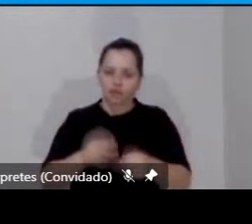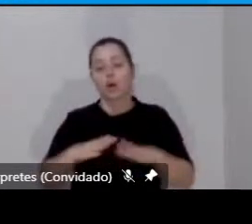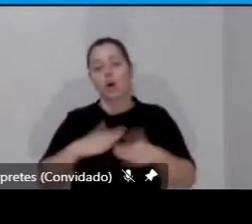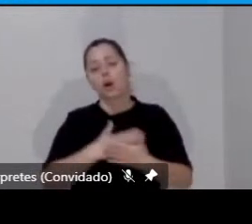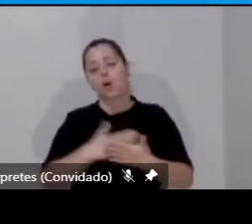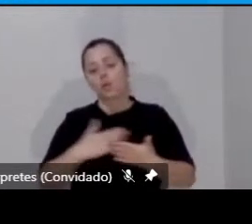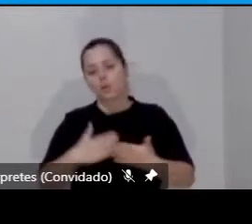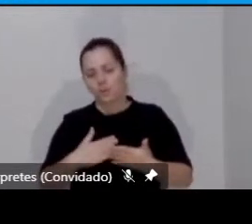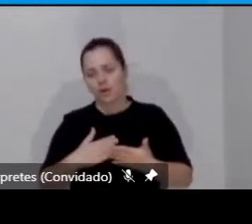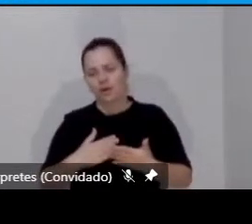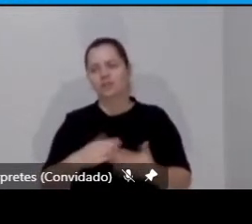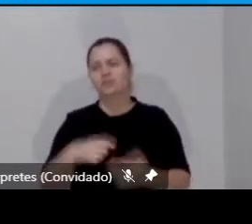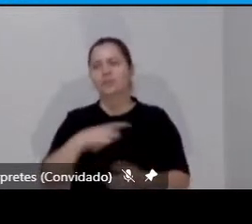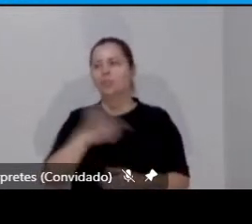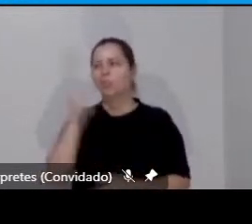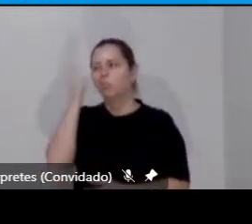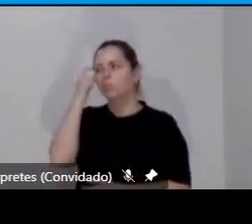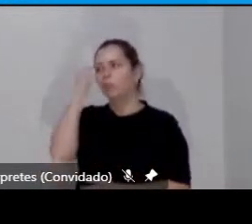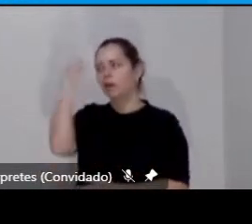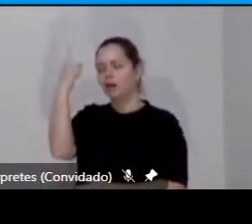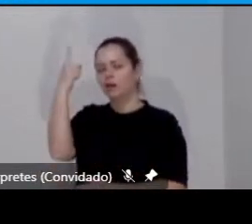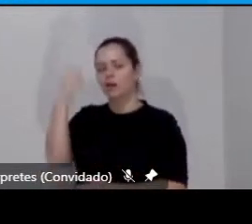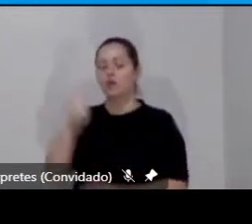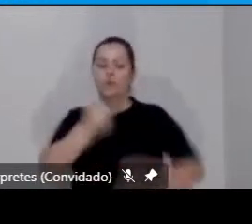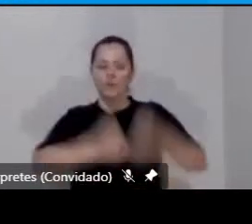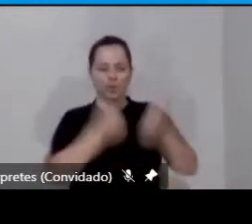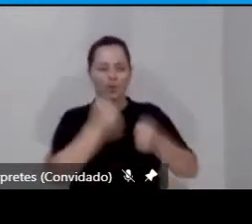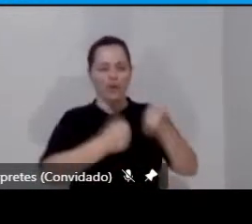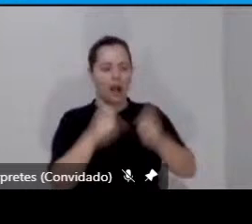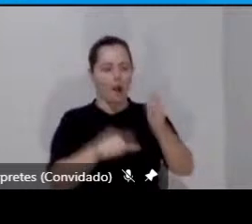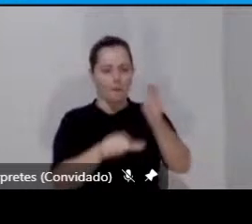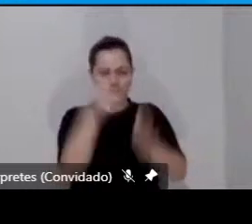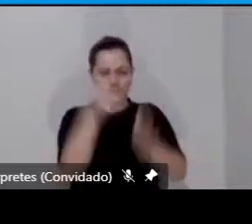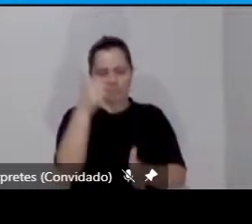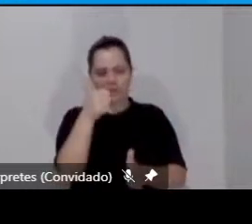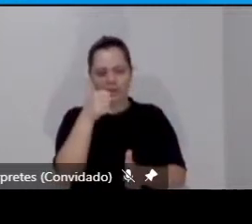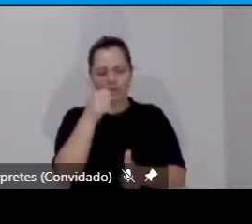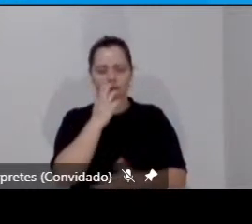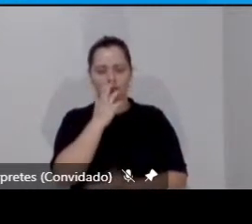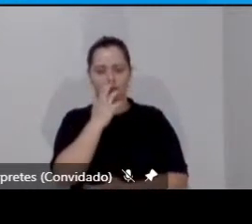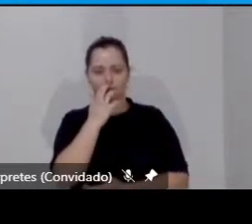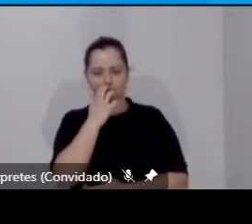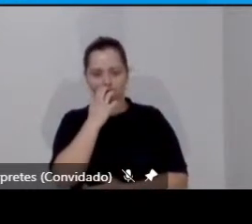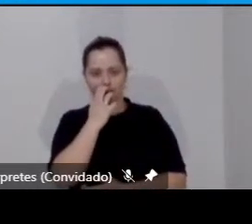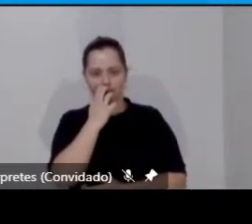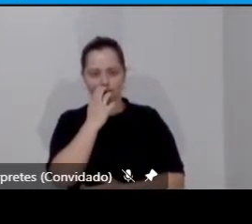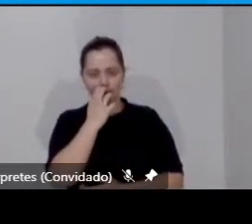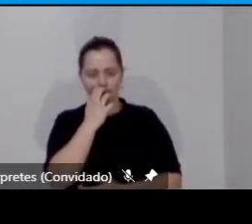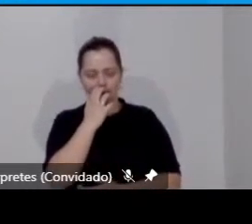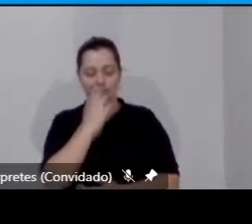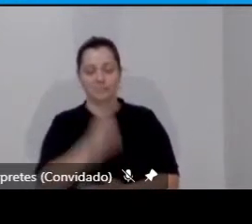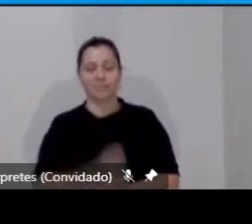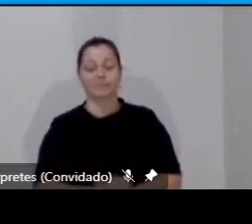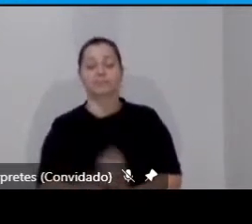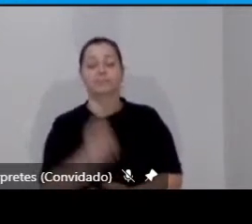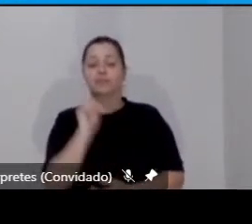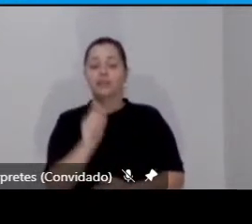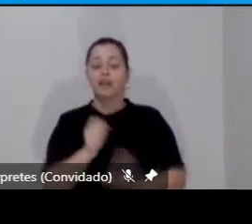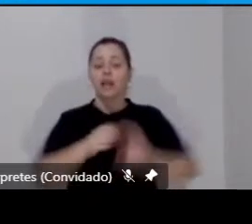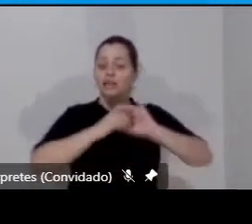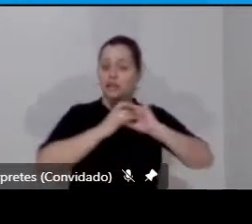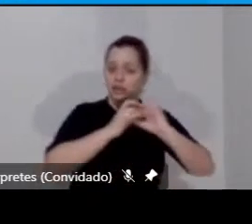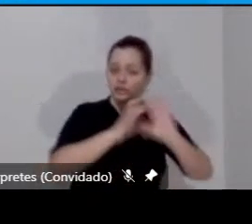o Ford Modelo T, um veículo de combustão, de motor de combustão interna, que permitiu